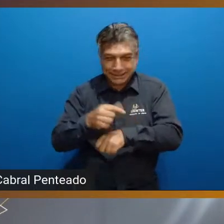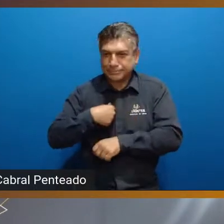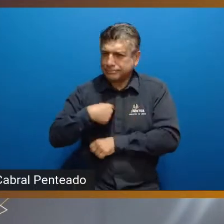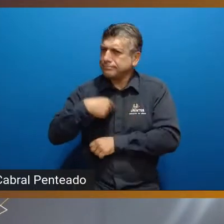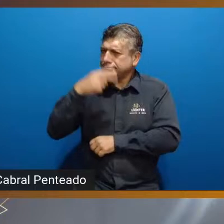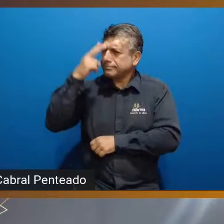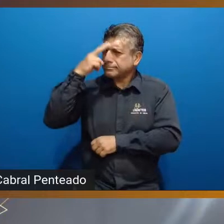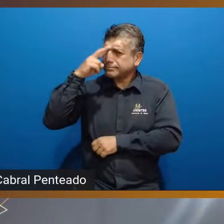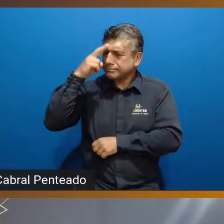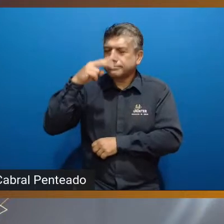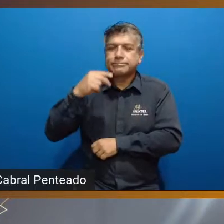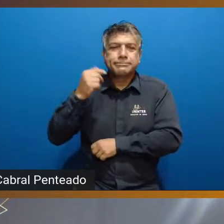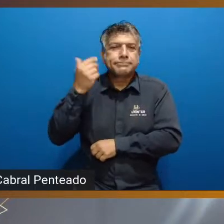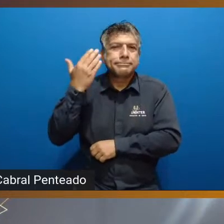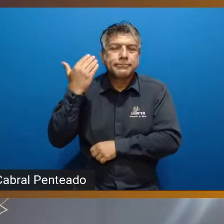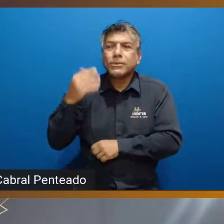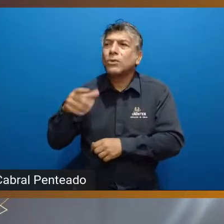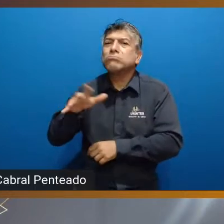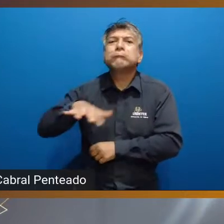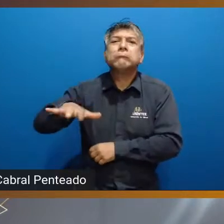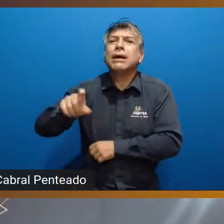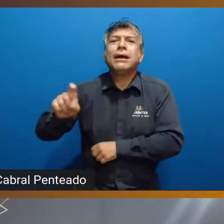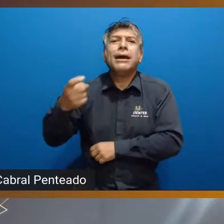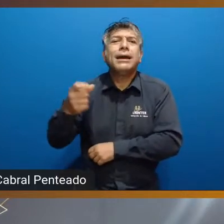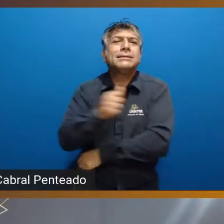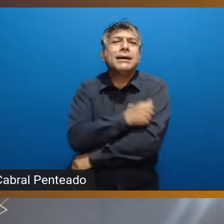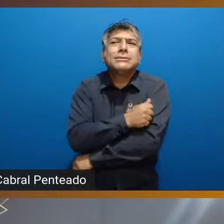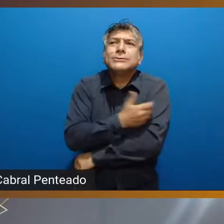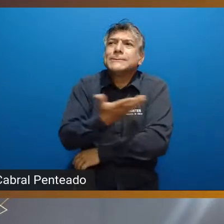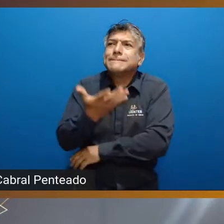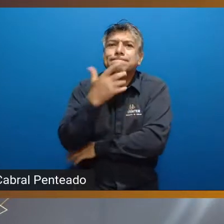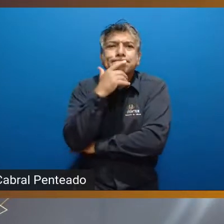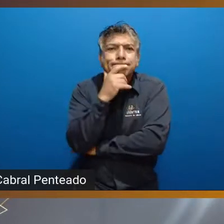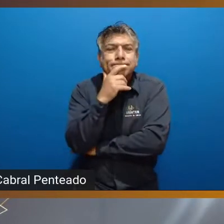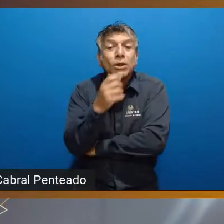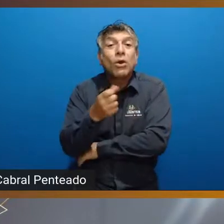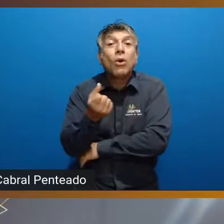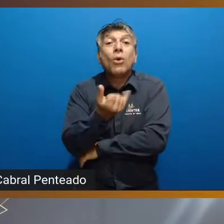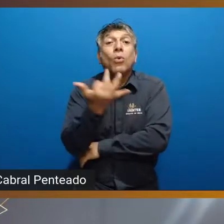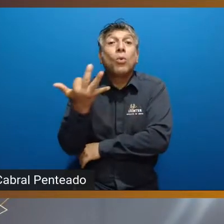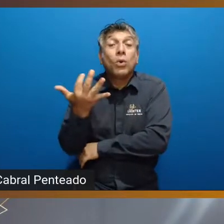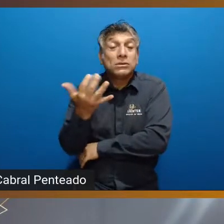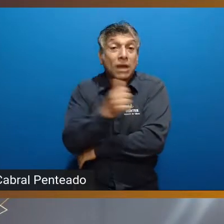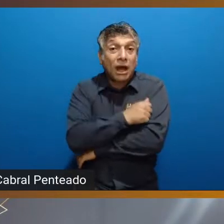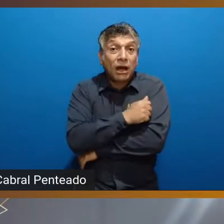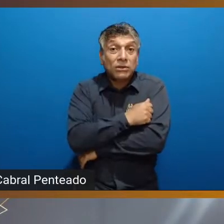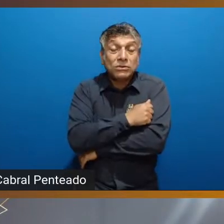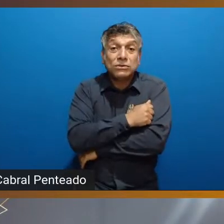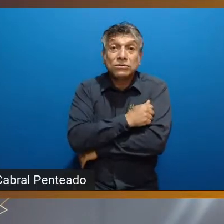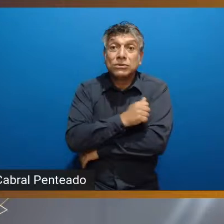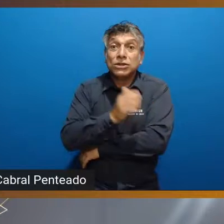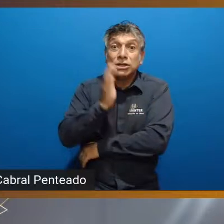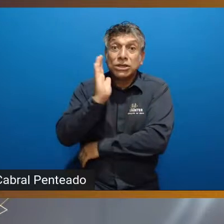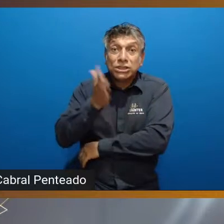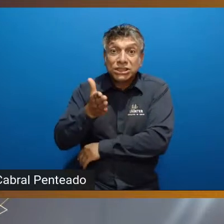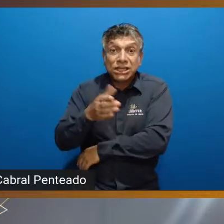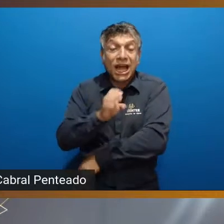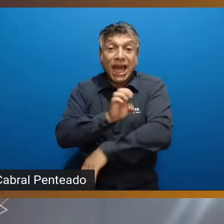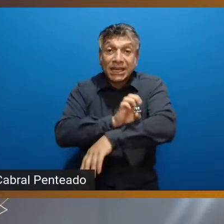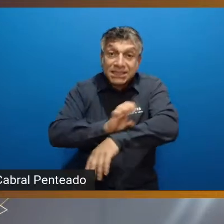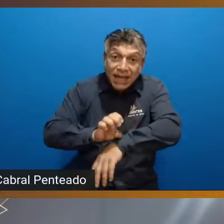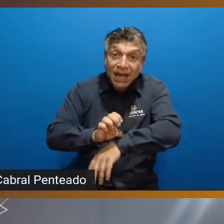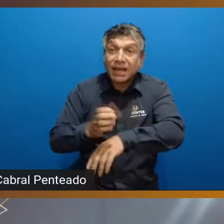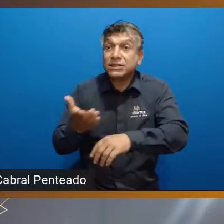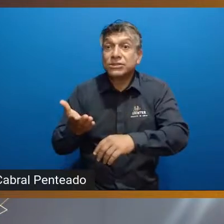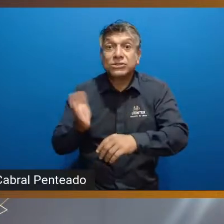tratar essa questão do regresso e fui pesquisar hoje quantos alunos ativos estão em processo de estágio no curso de educação